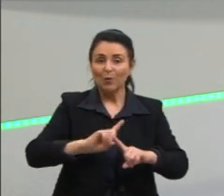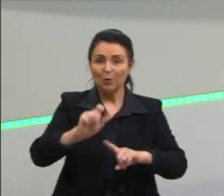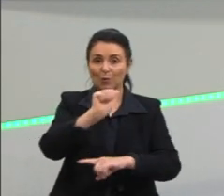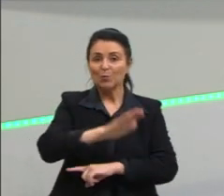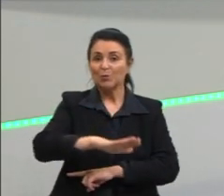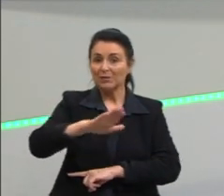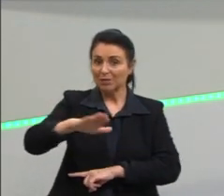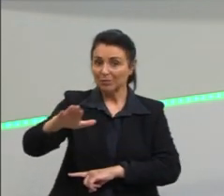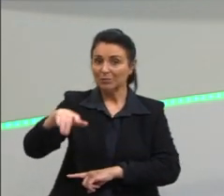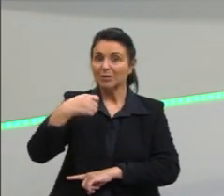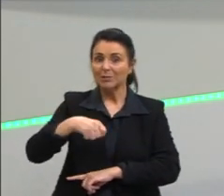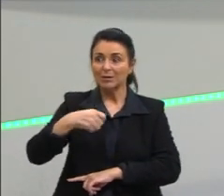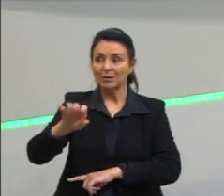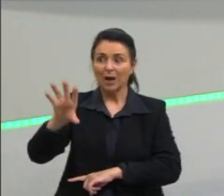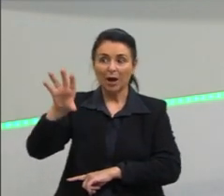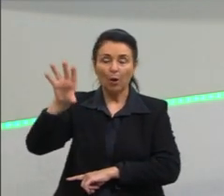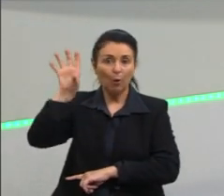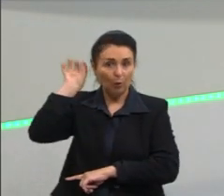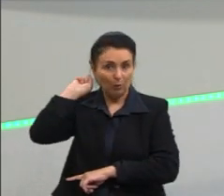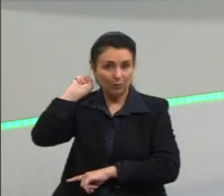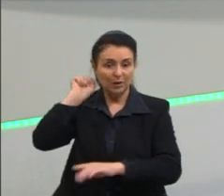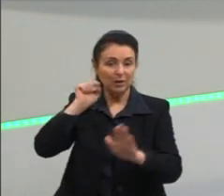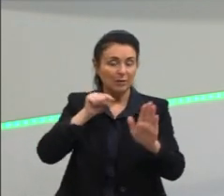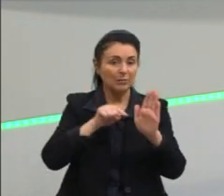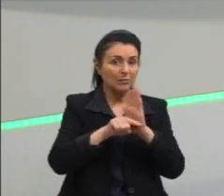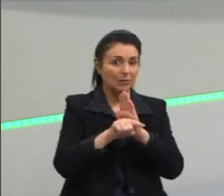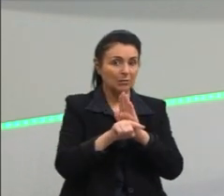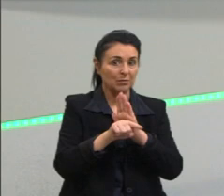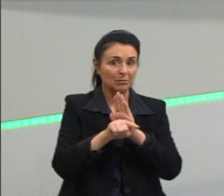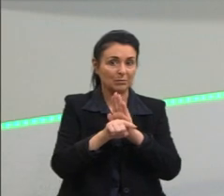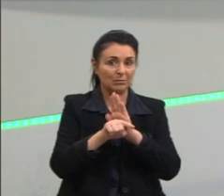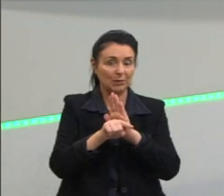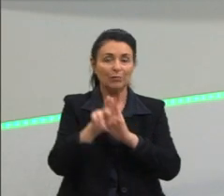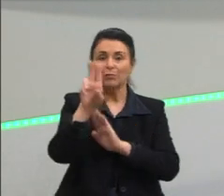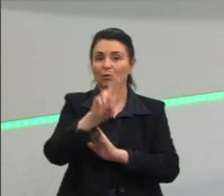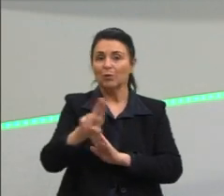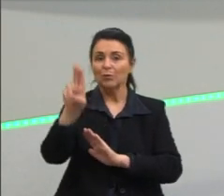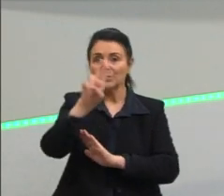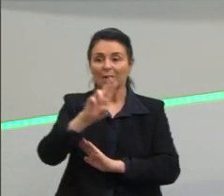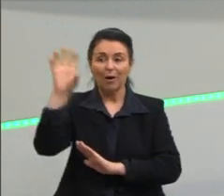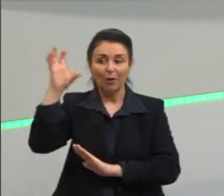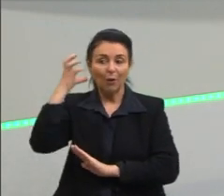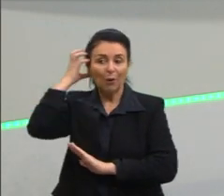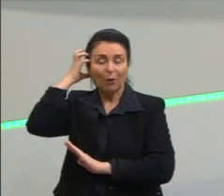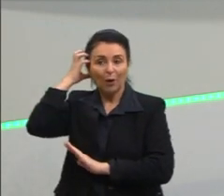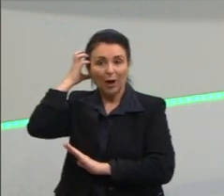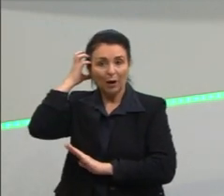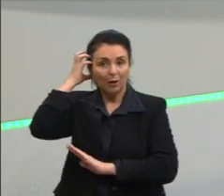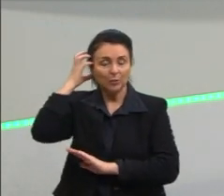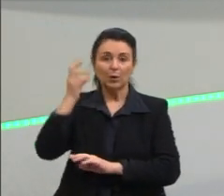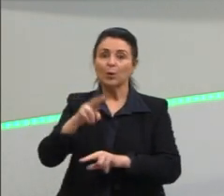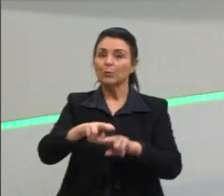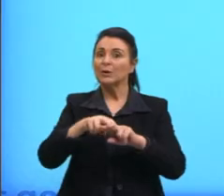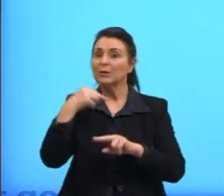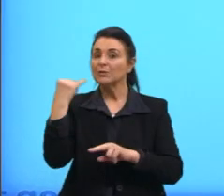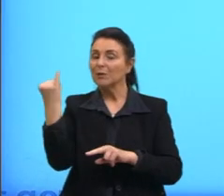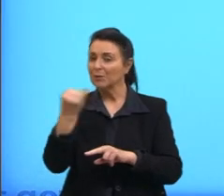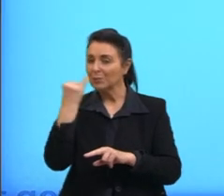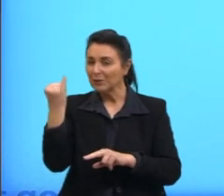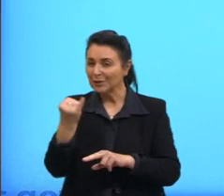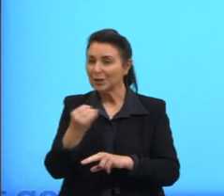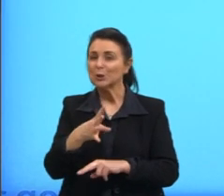vão ouvir as questões, vão utilizar o áudio para ouvir as questões, por isso é necessário conhecer a